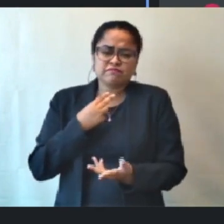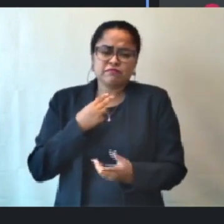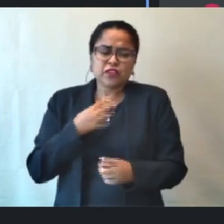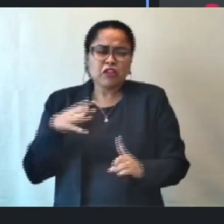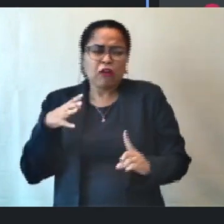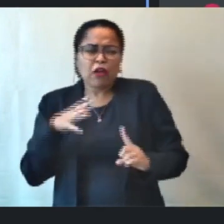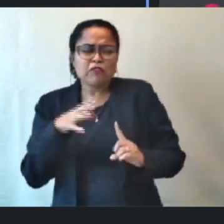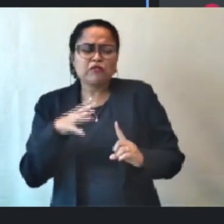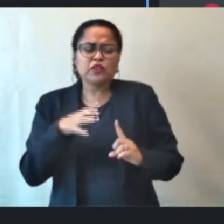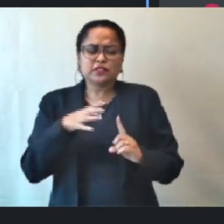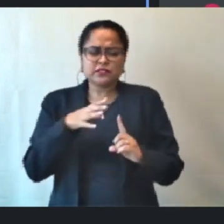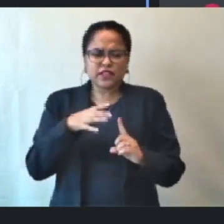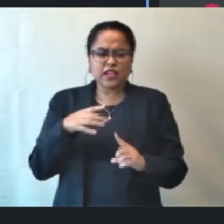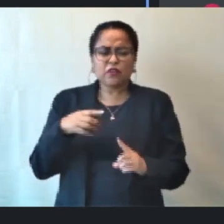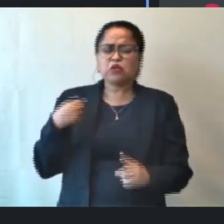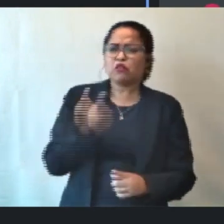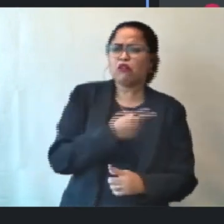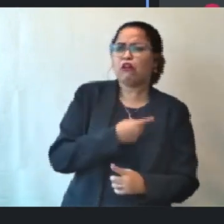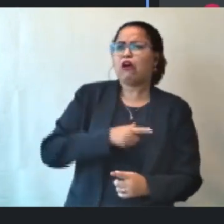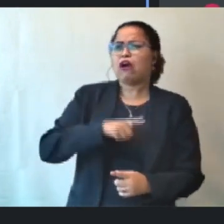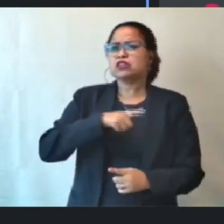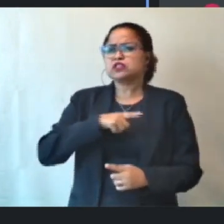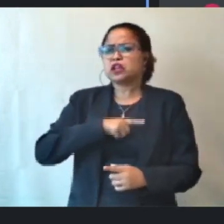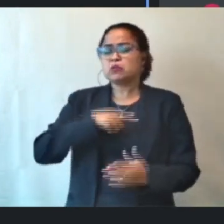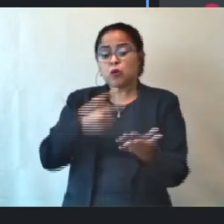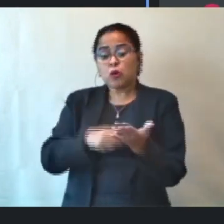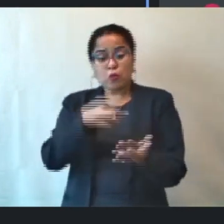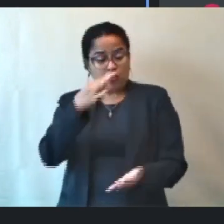aquilo que nós temos como compromisso,